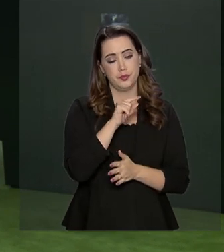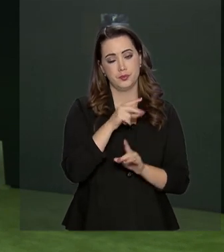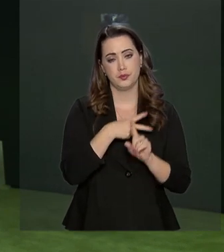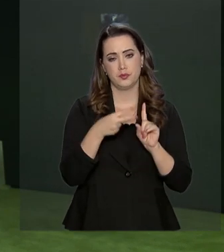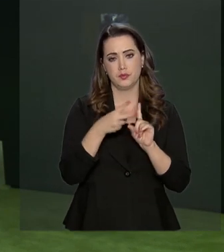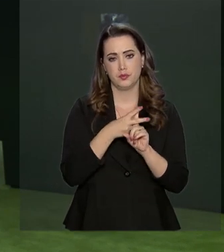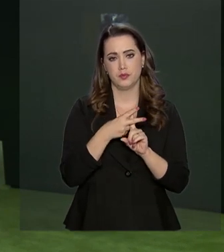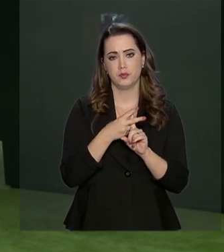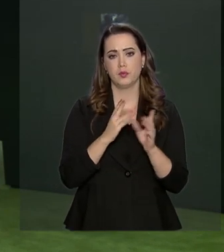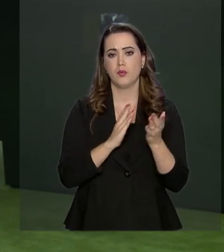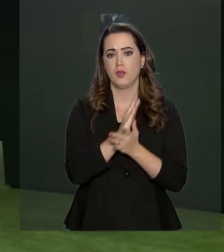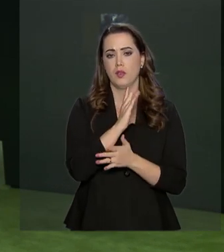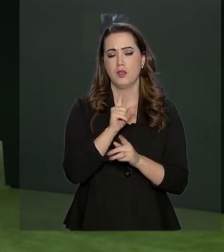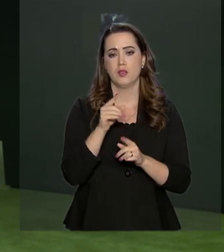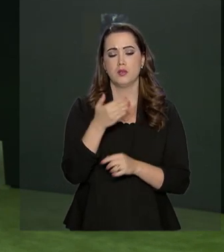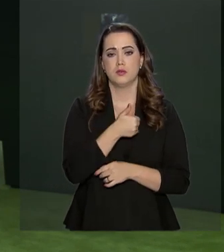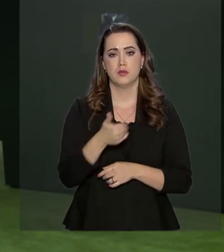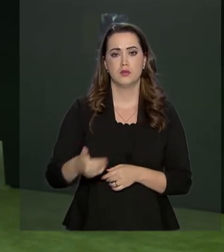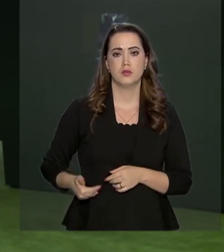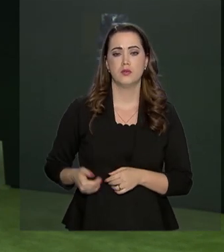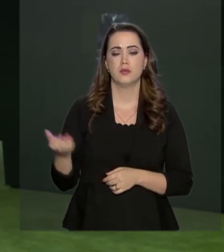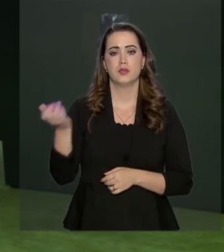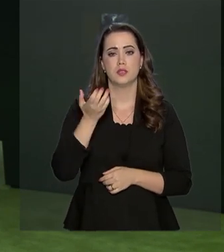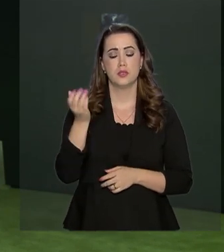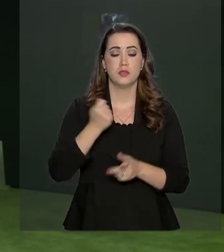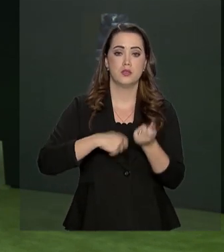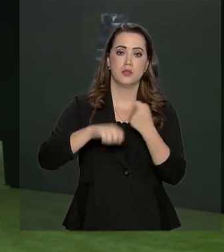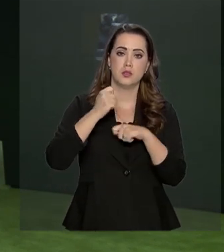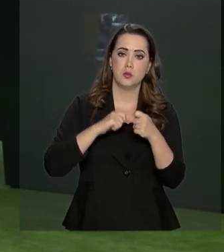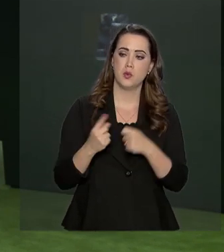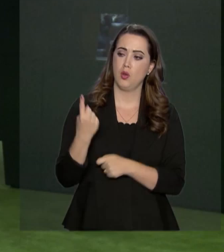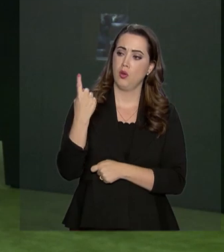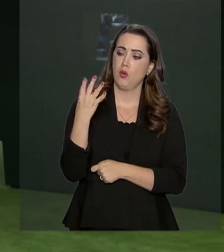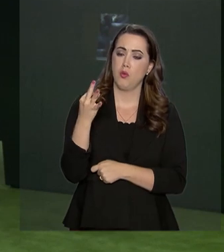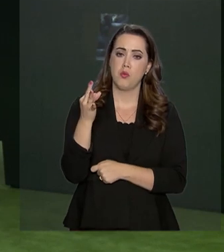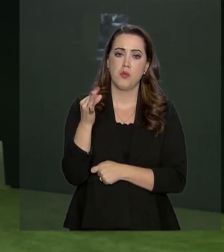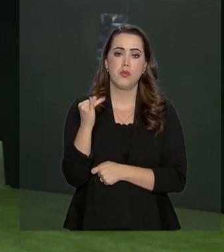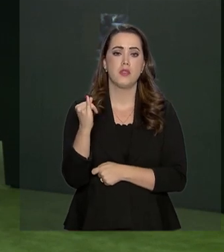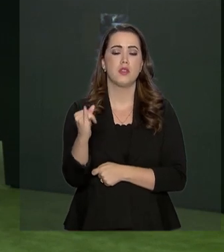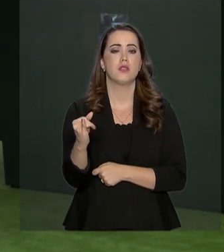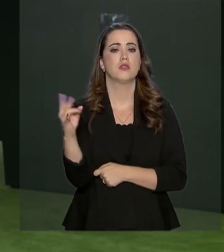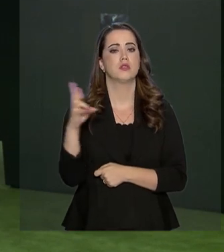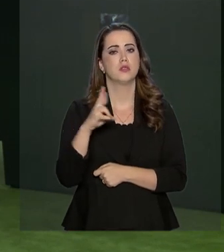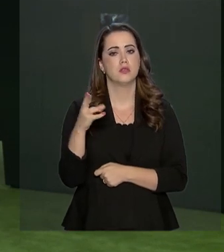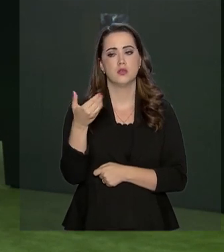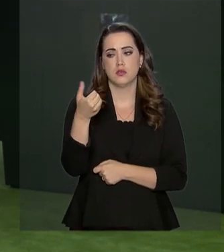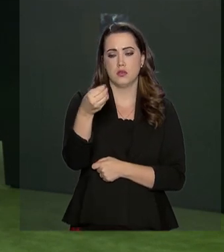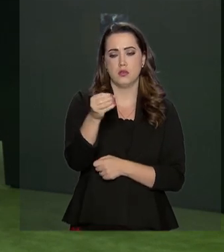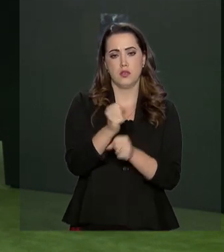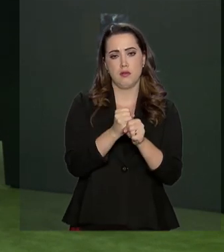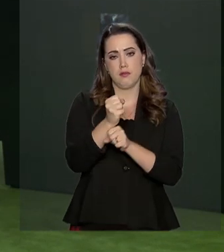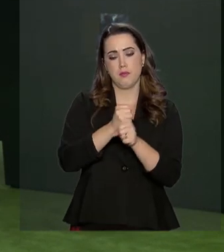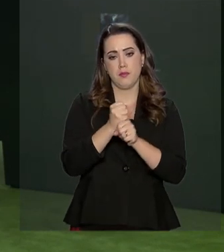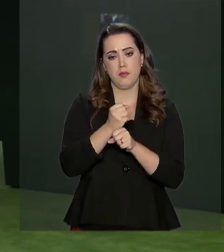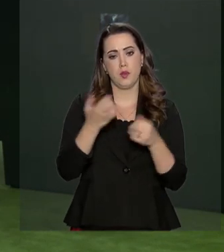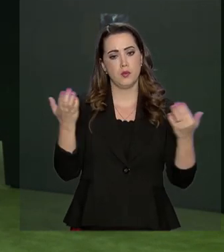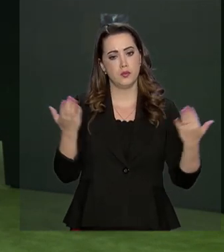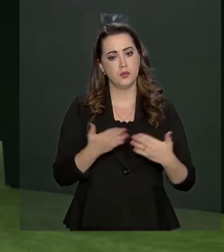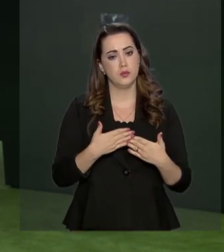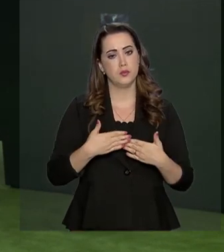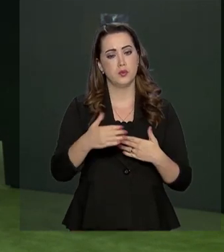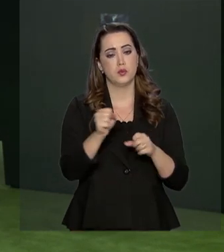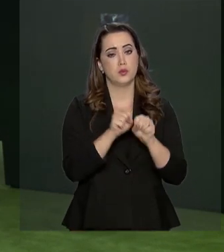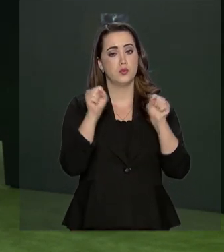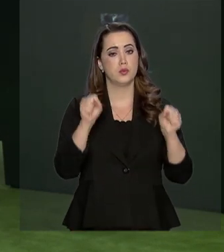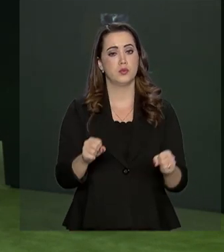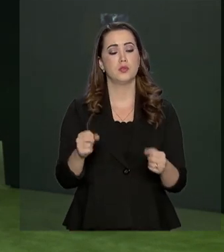da Previdência for aprovada, o governo pretende economizar um trilhão de reais ao longo de 10 anos. Atualmente, o sistema